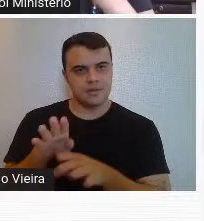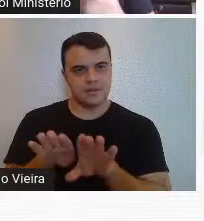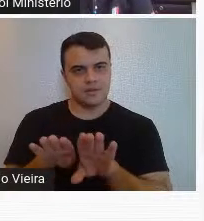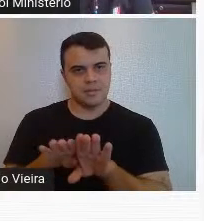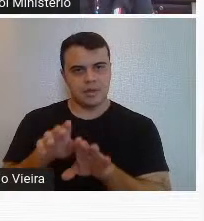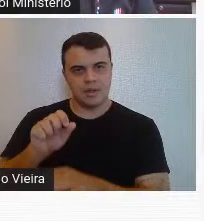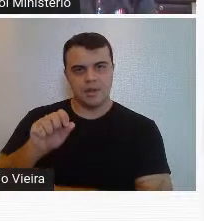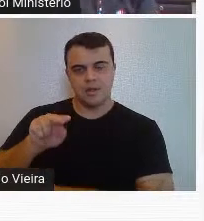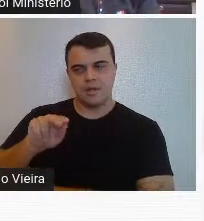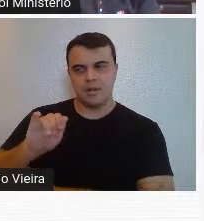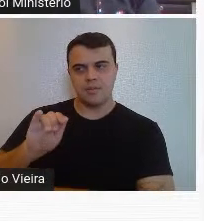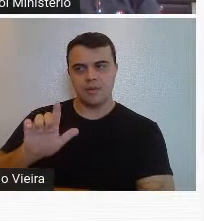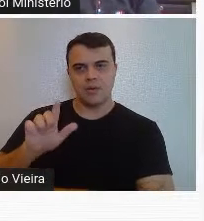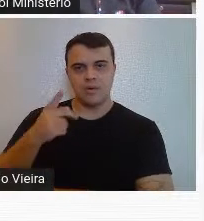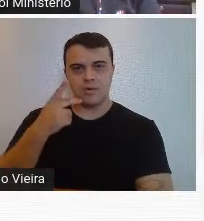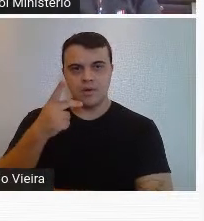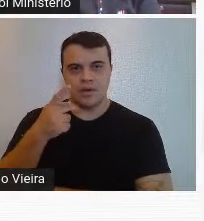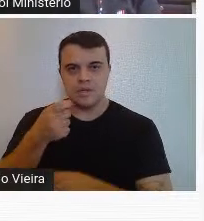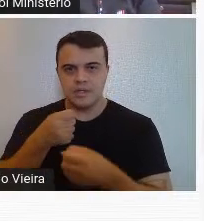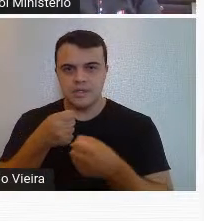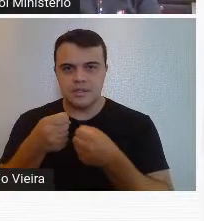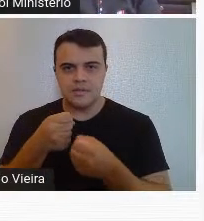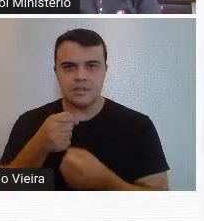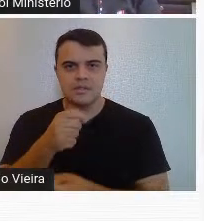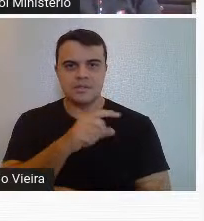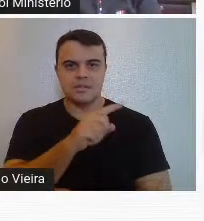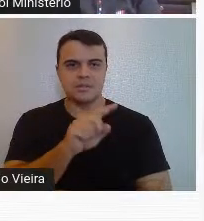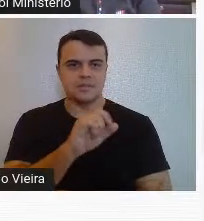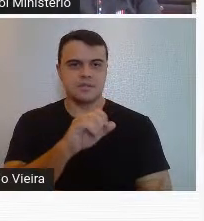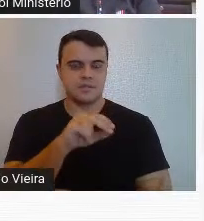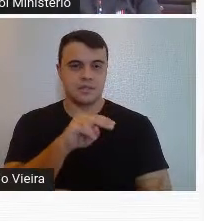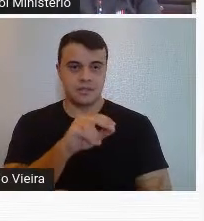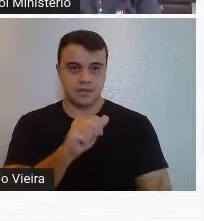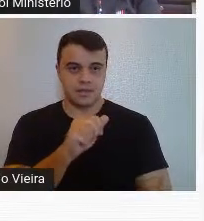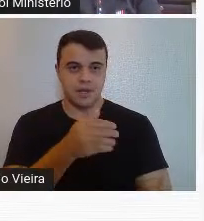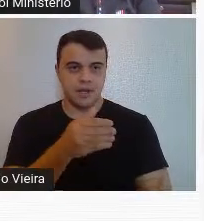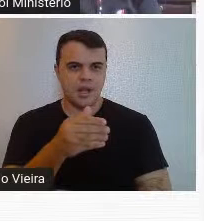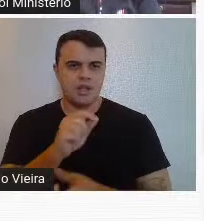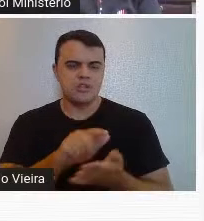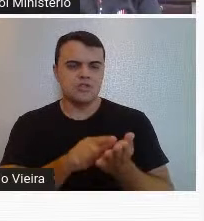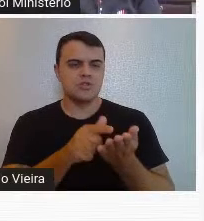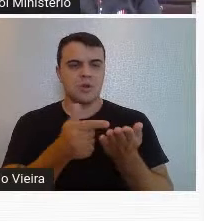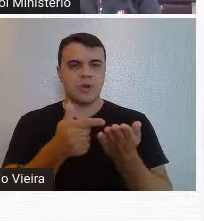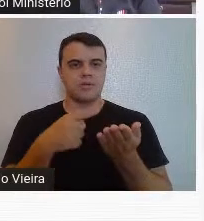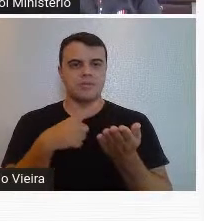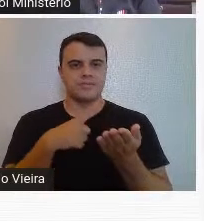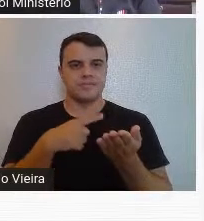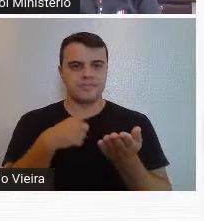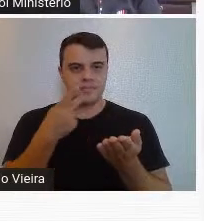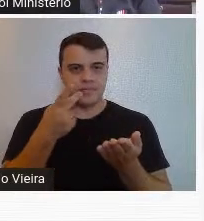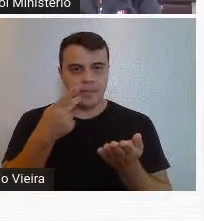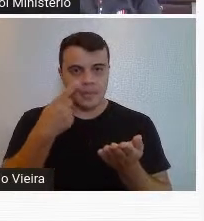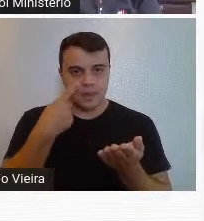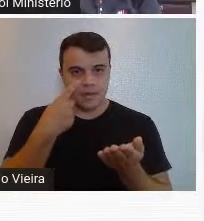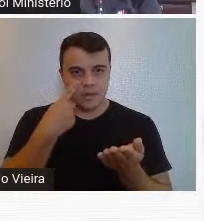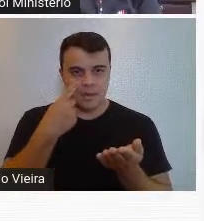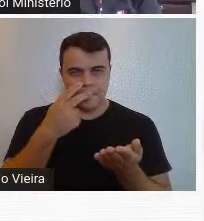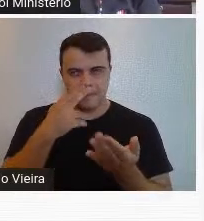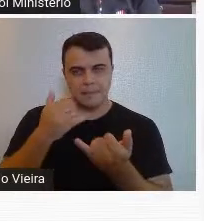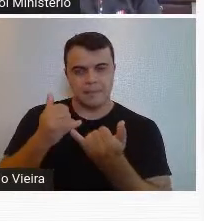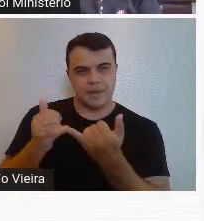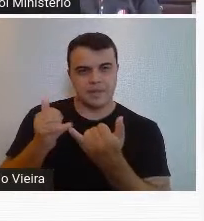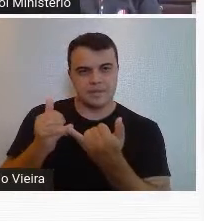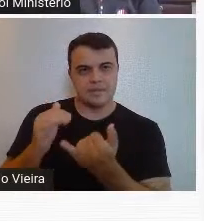Aníbal Matos entrevista a Zinaita na época, nos jornais, sob o pseudônimo